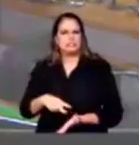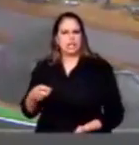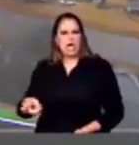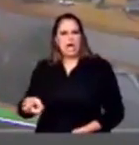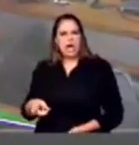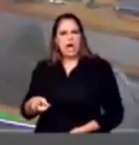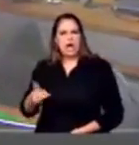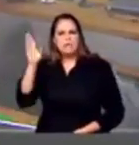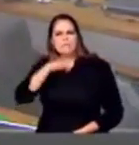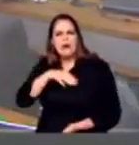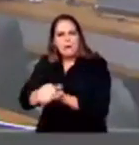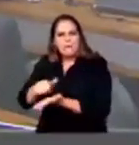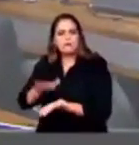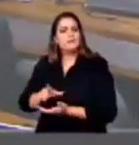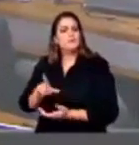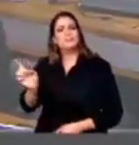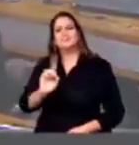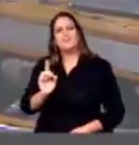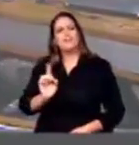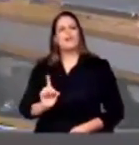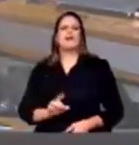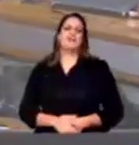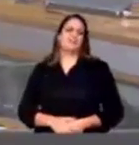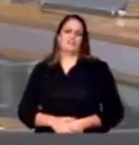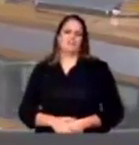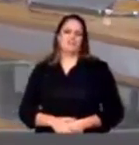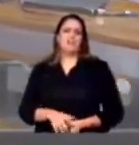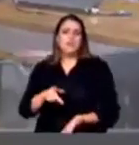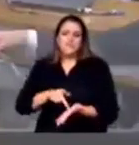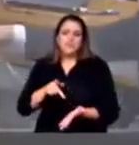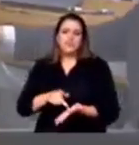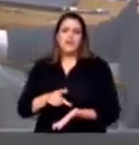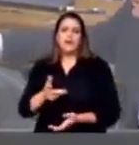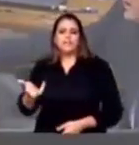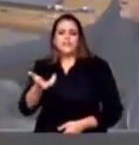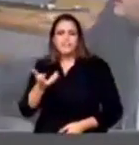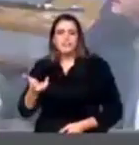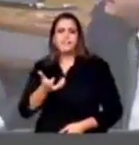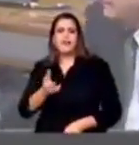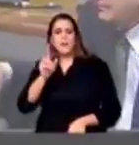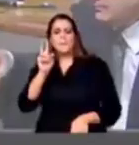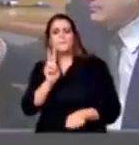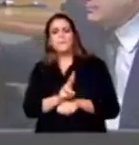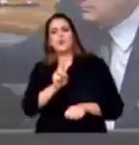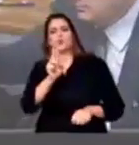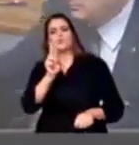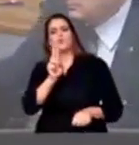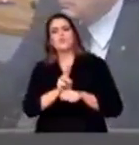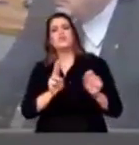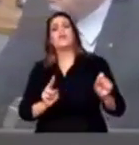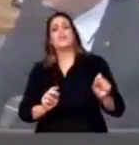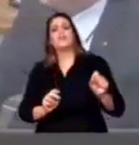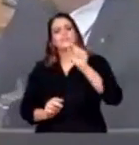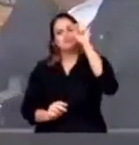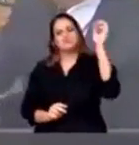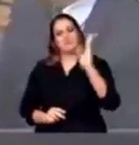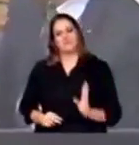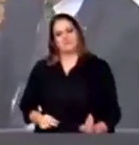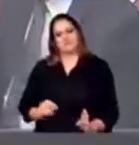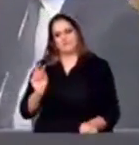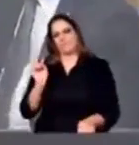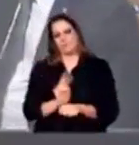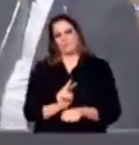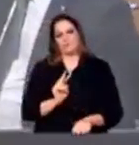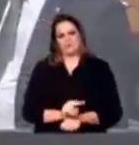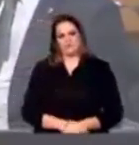proteger o Estado brasileiro de uma gestão arriscada da coisa pública. O foi que nos levou à crise que